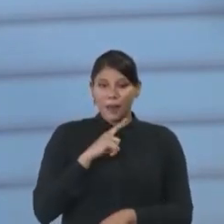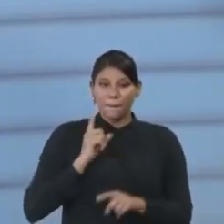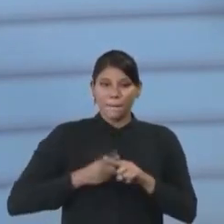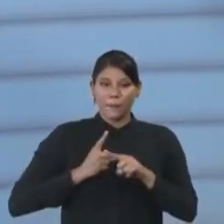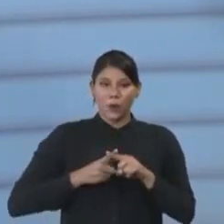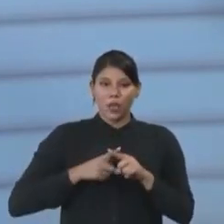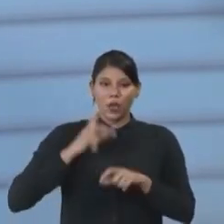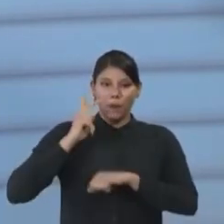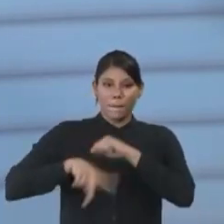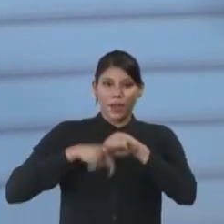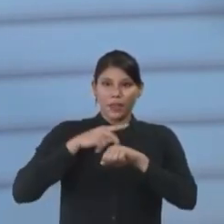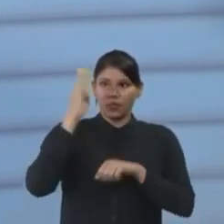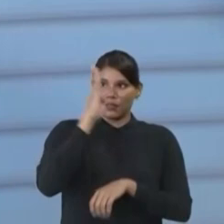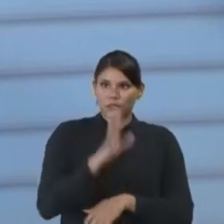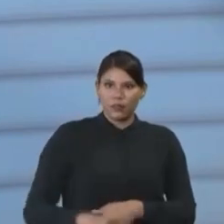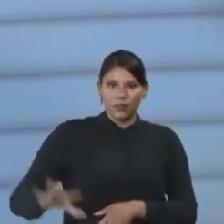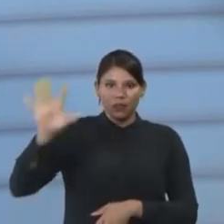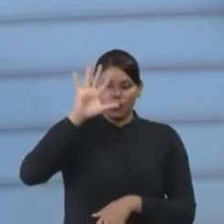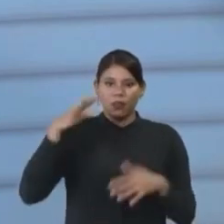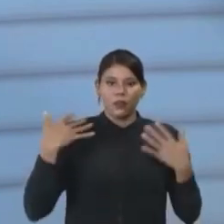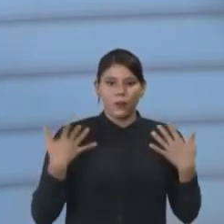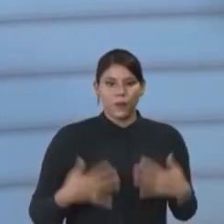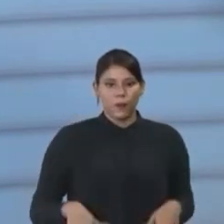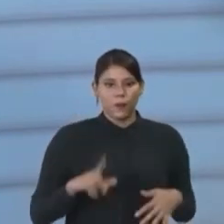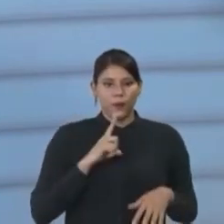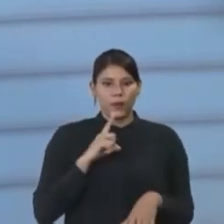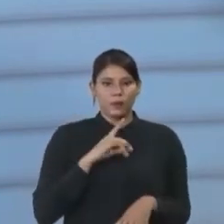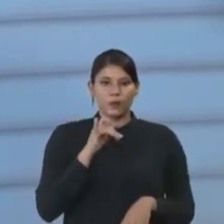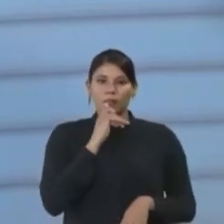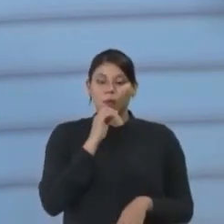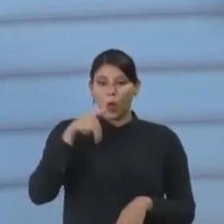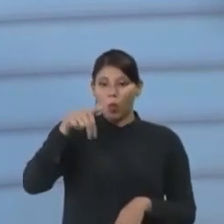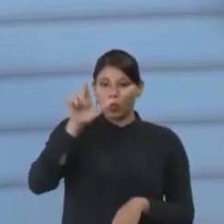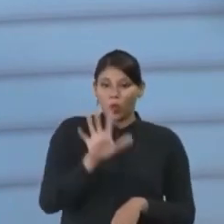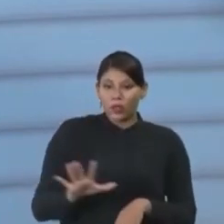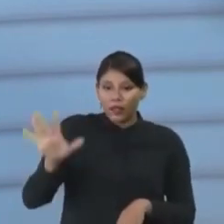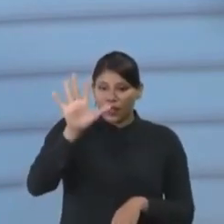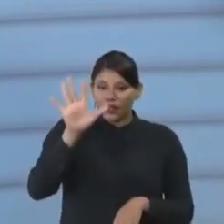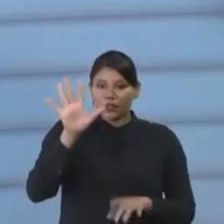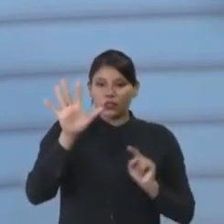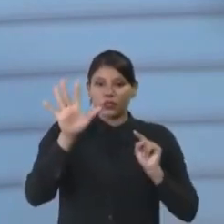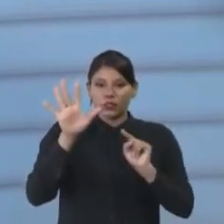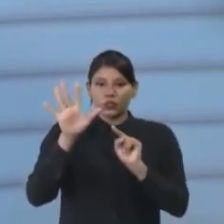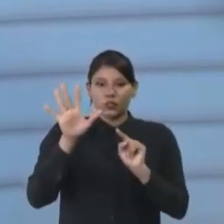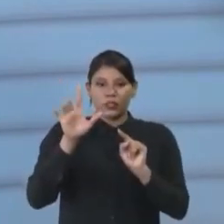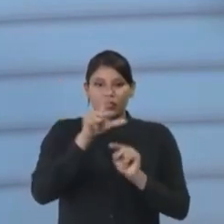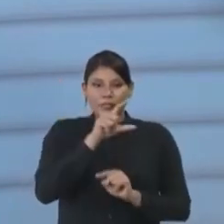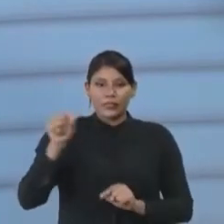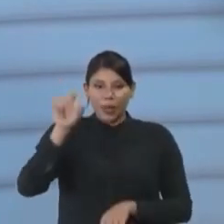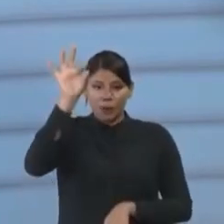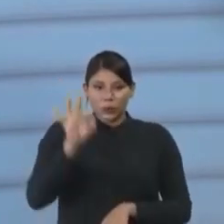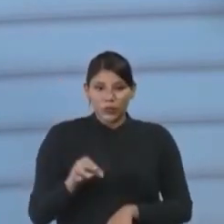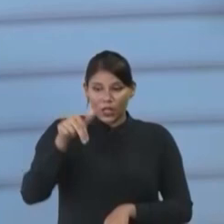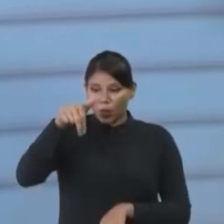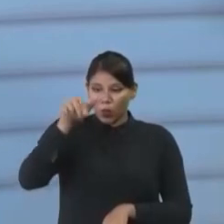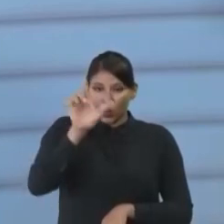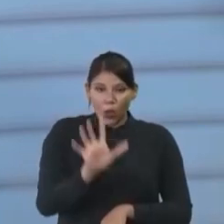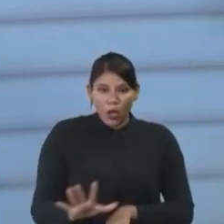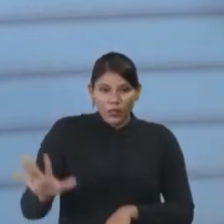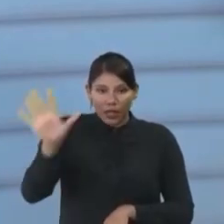continental como o Brasil, a gente, vamos pegar só o Nordeste. 100% do Nordeste